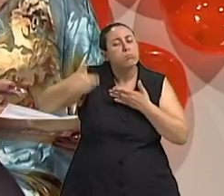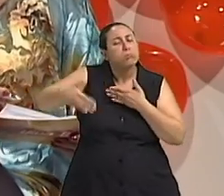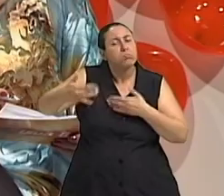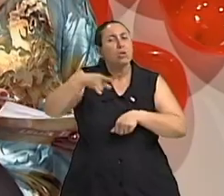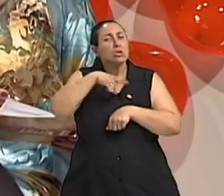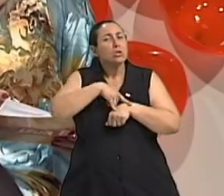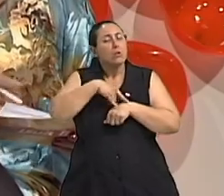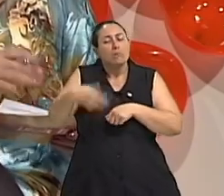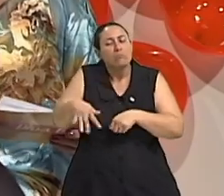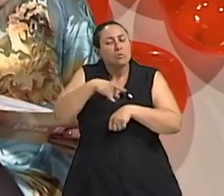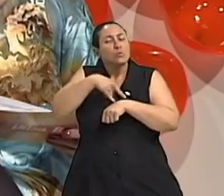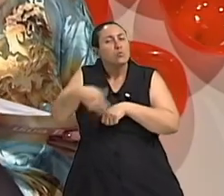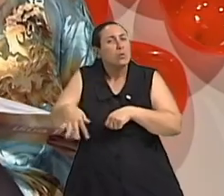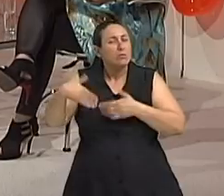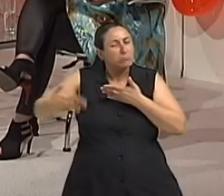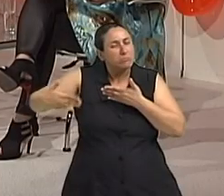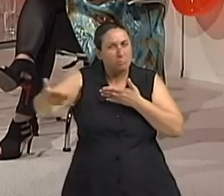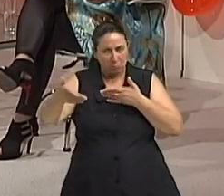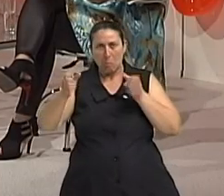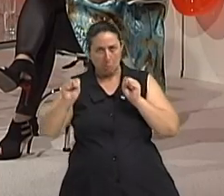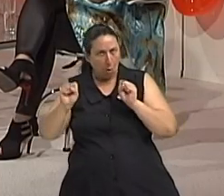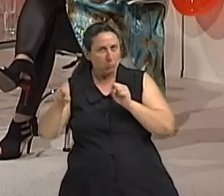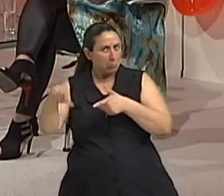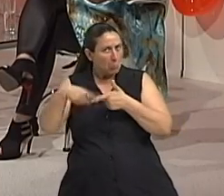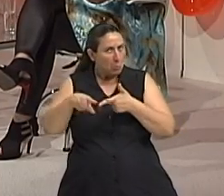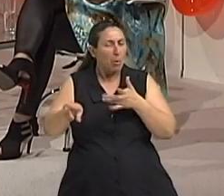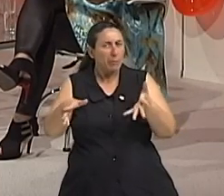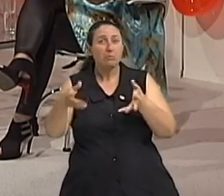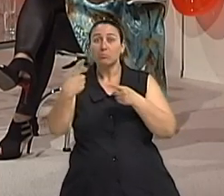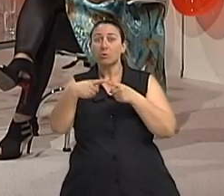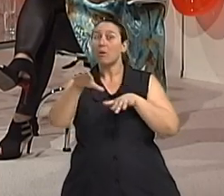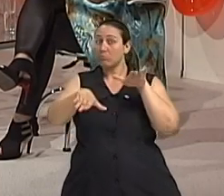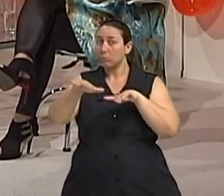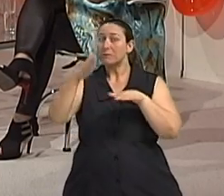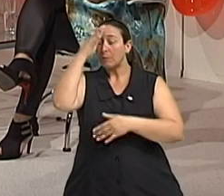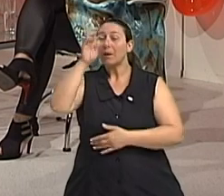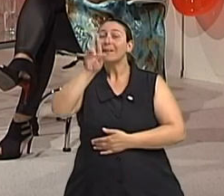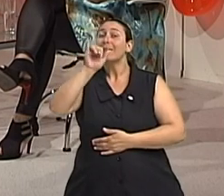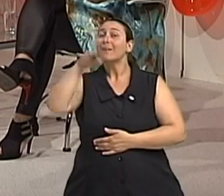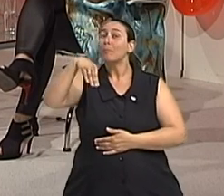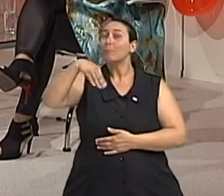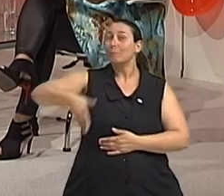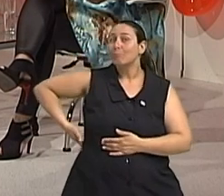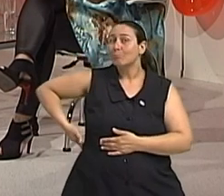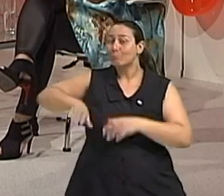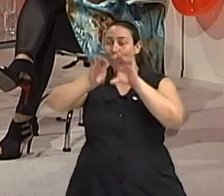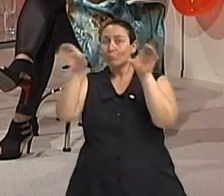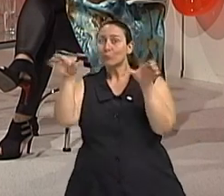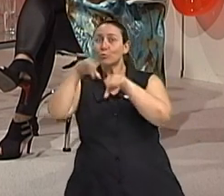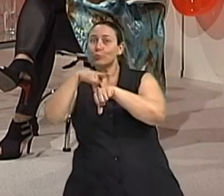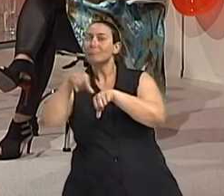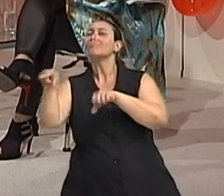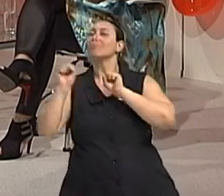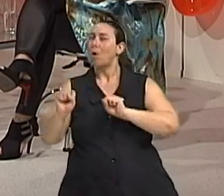com medicamentos caseiros parece que passou o rim pode ser afetado a gente sabe disso né a infecção urinária